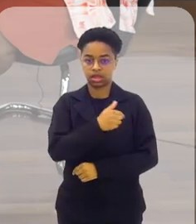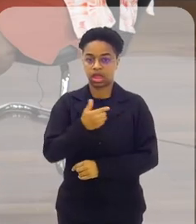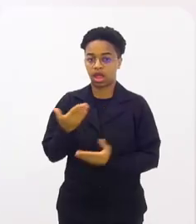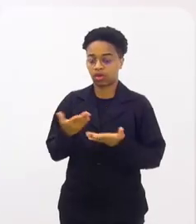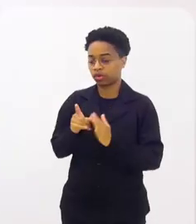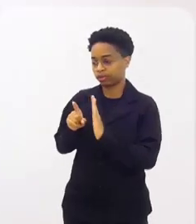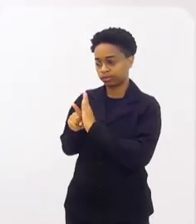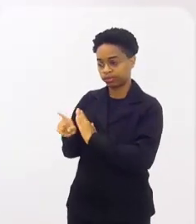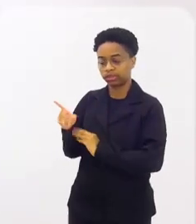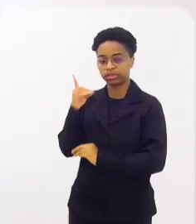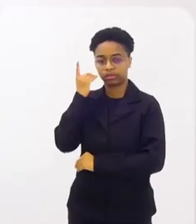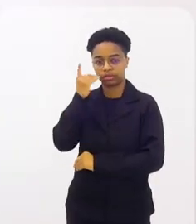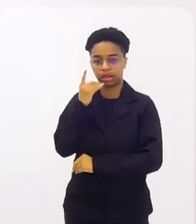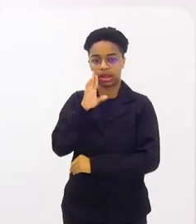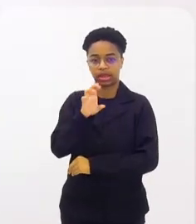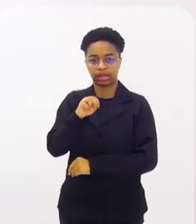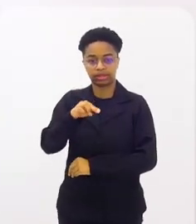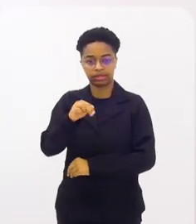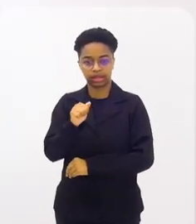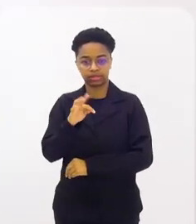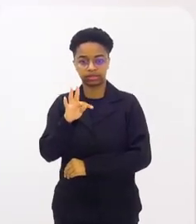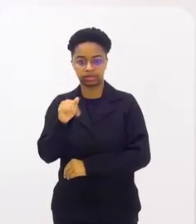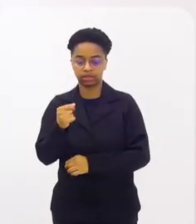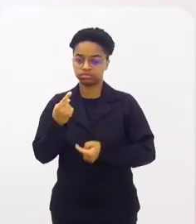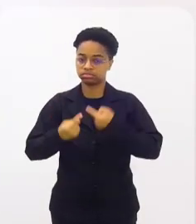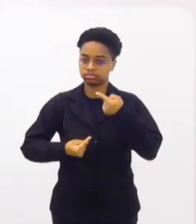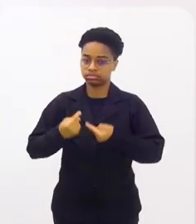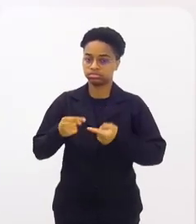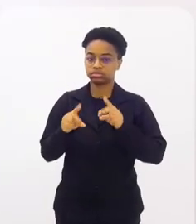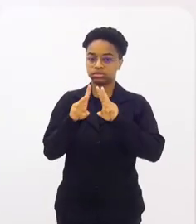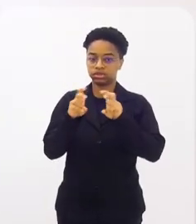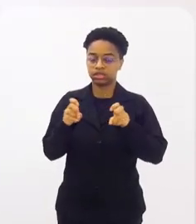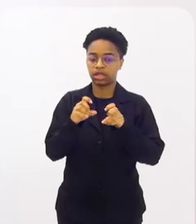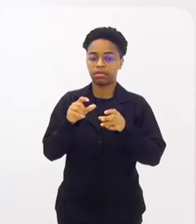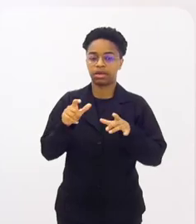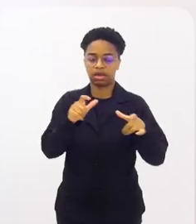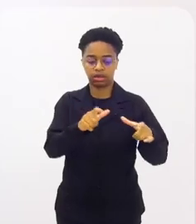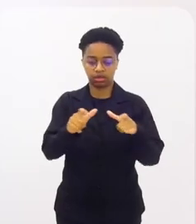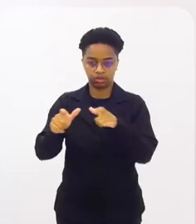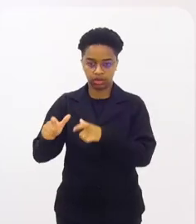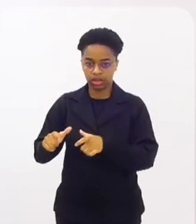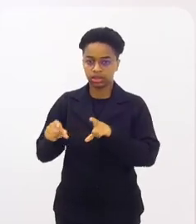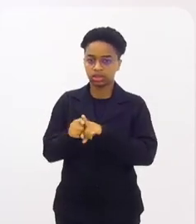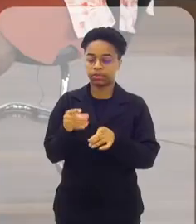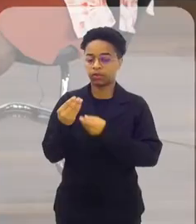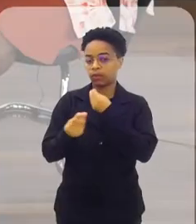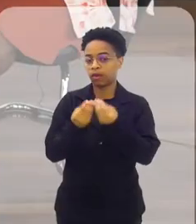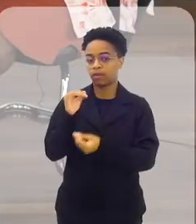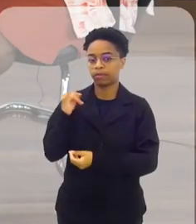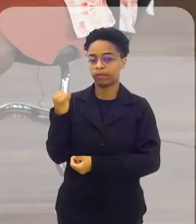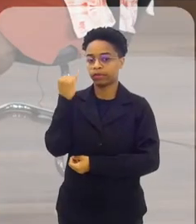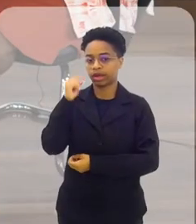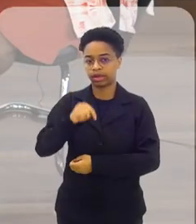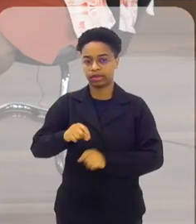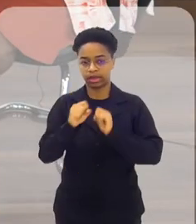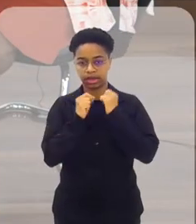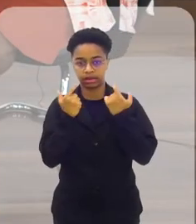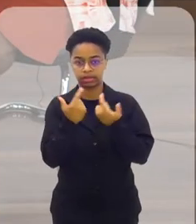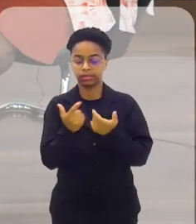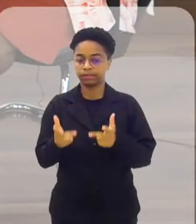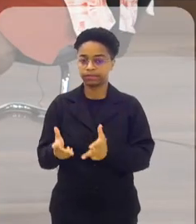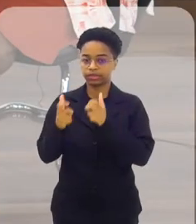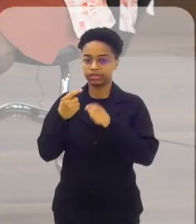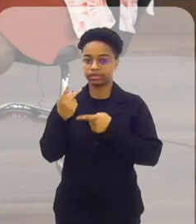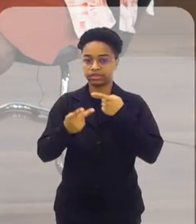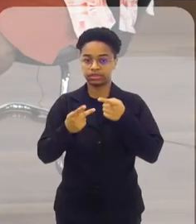Eu volto aqui com a deputada Renata, discutindo, então, essa questão do território, da importância da Casa Parlamentar, percebendo o